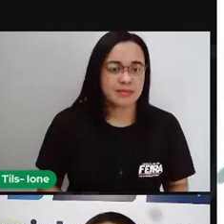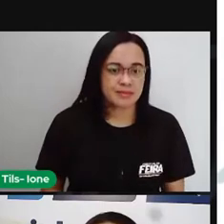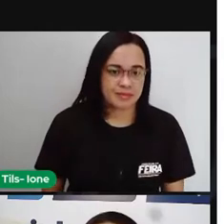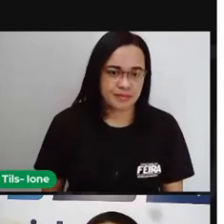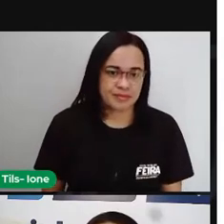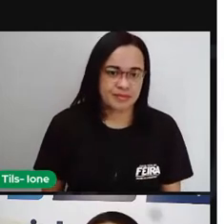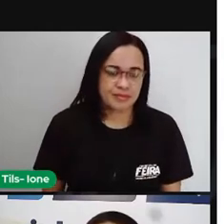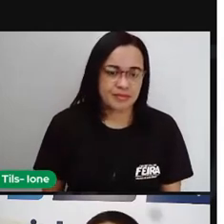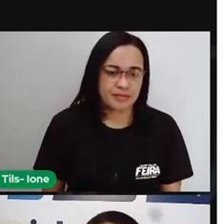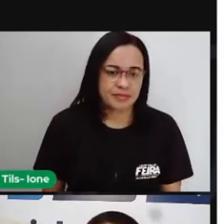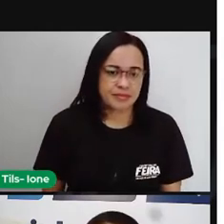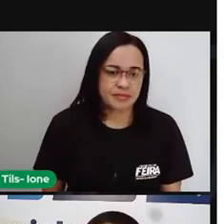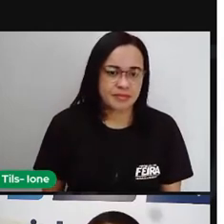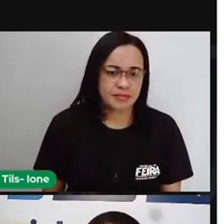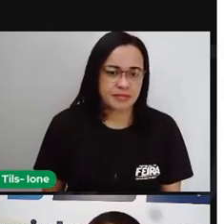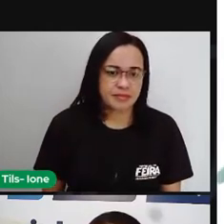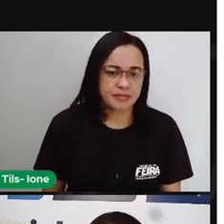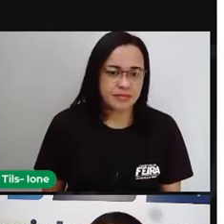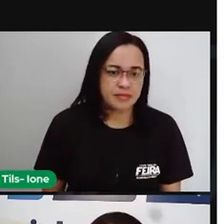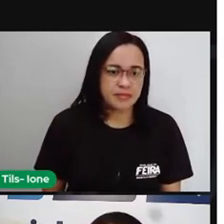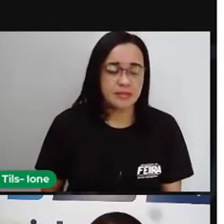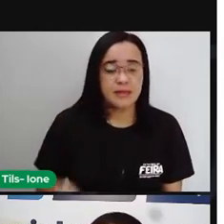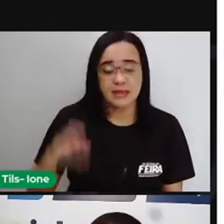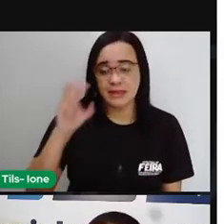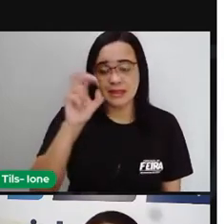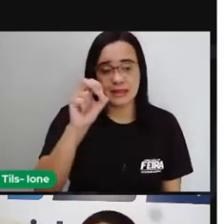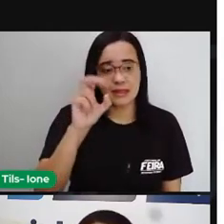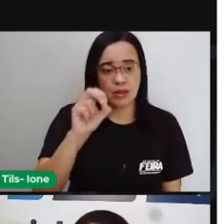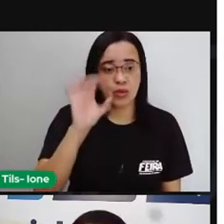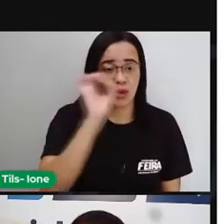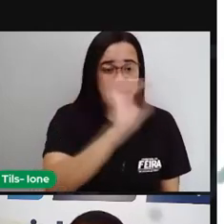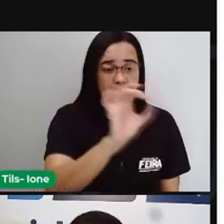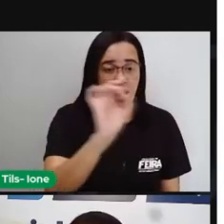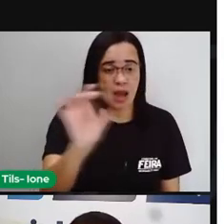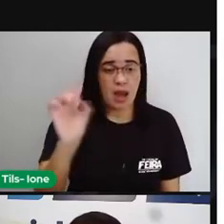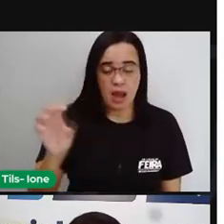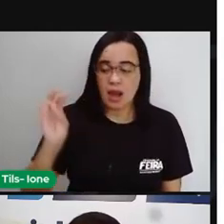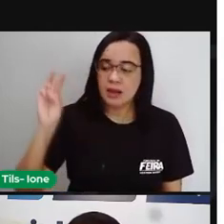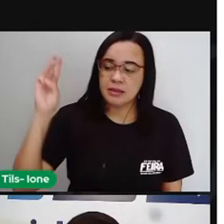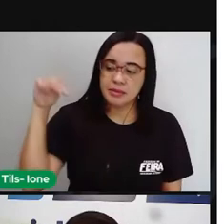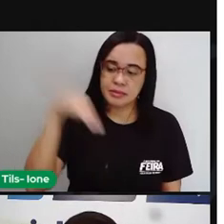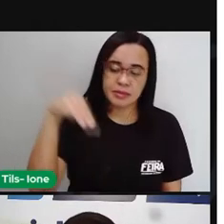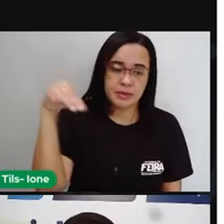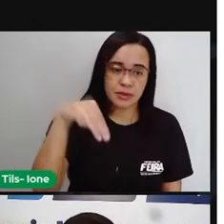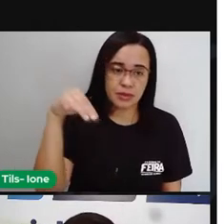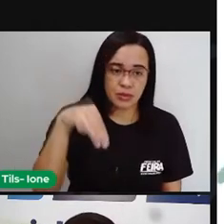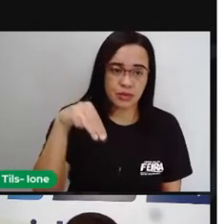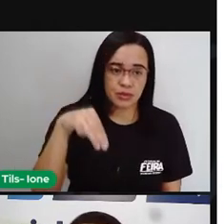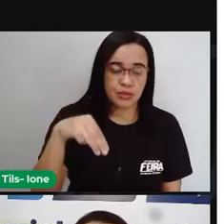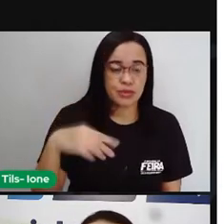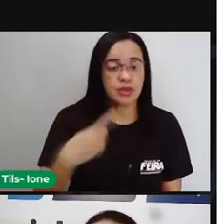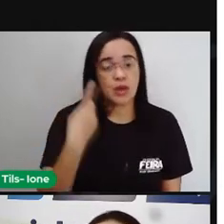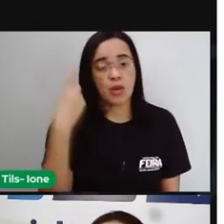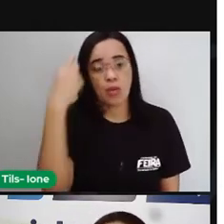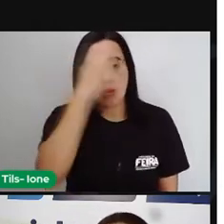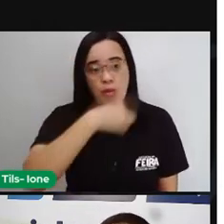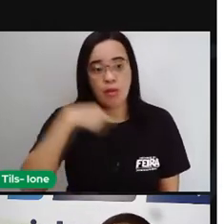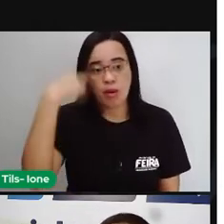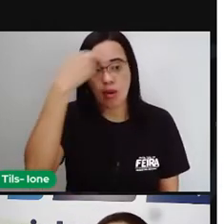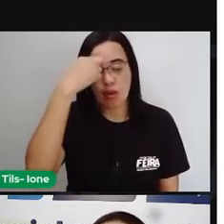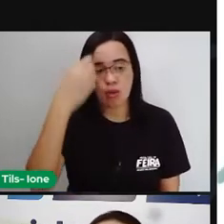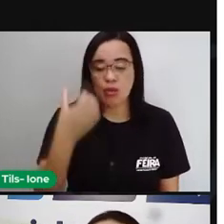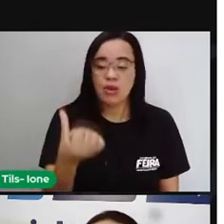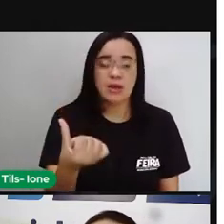Se eu sei que 50 é em cada minuto e eu sei que uma hora tem 60 minutos, então, eu vou multiplicar